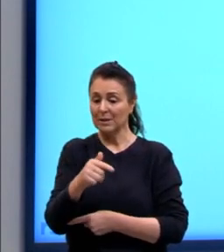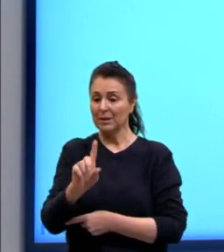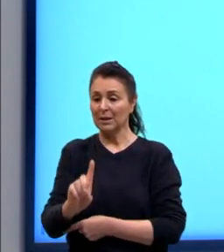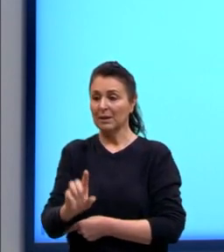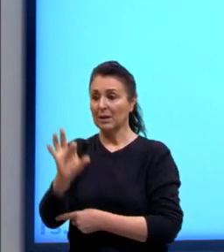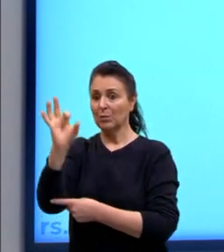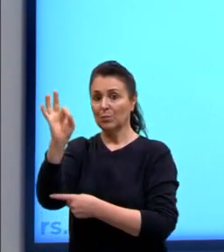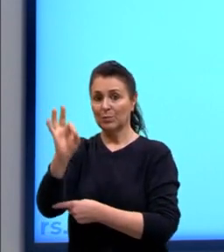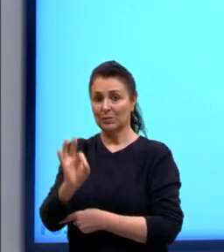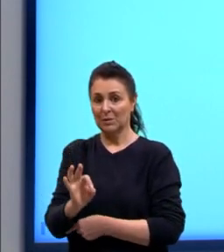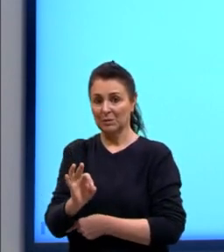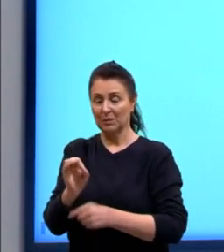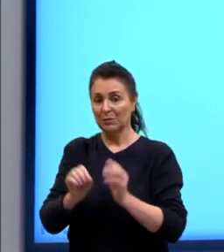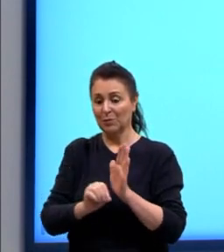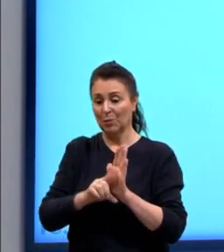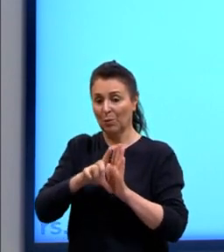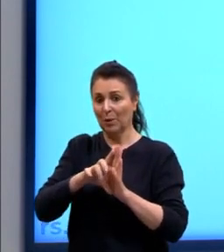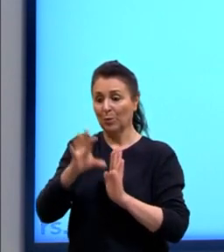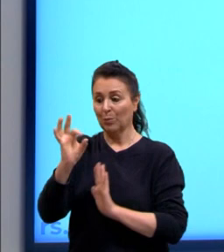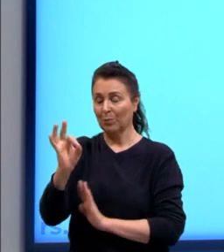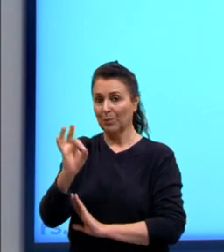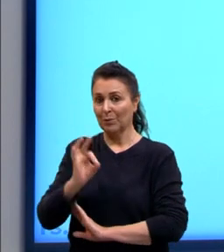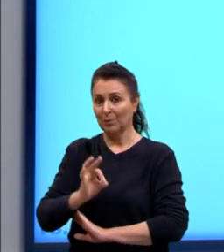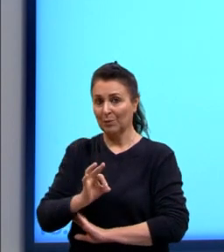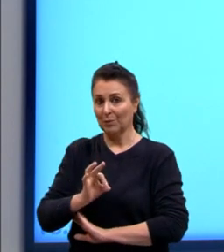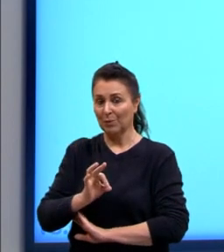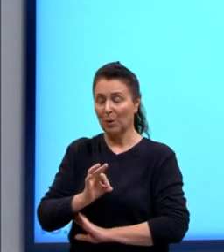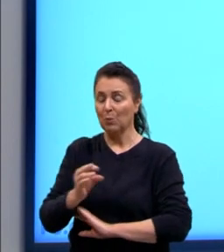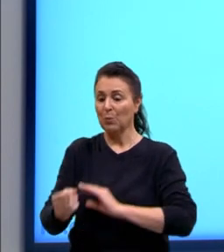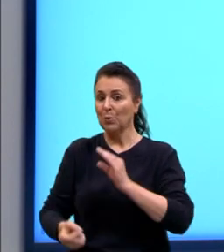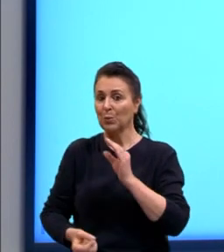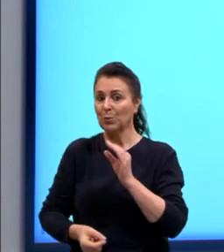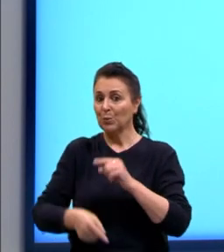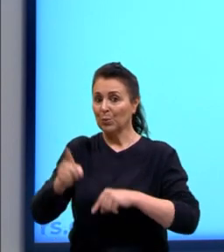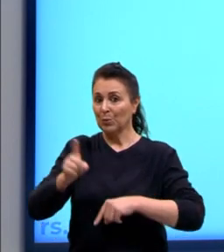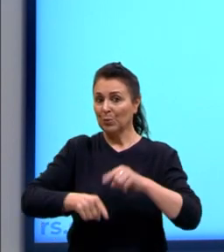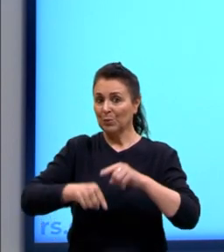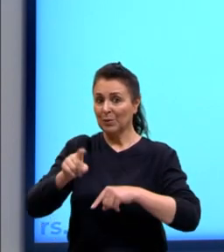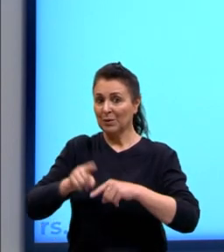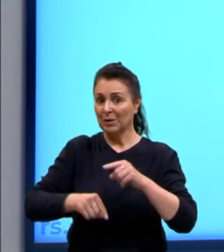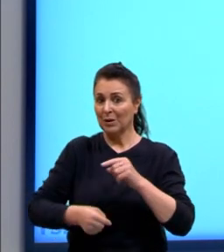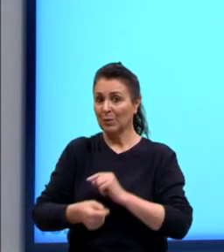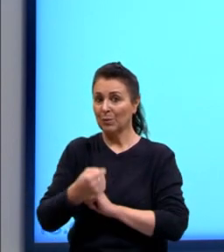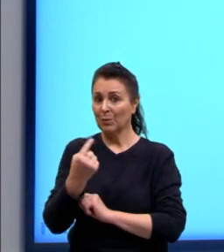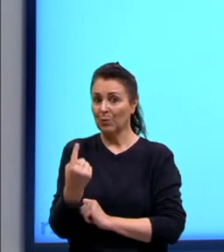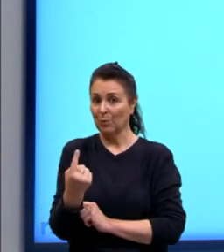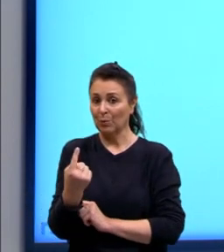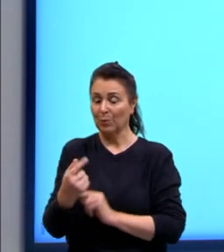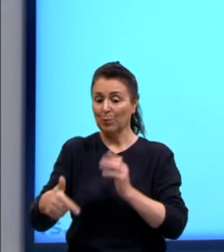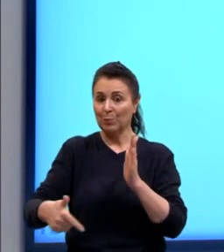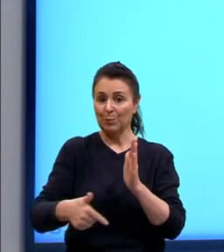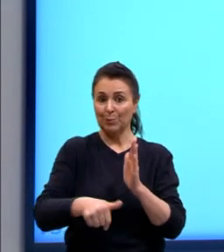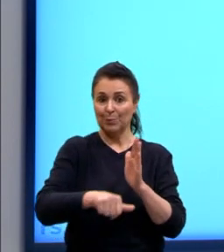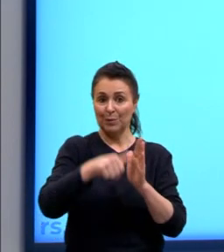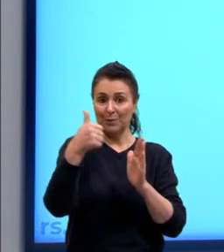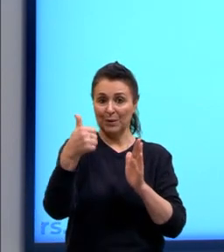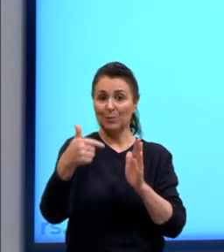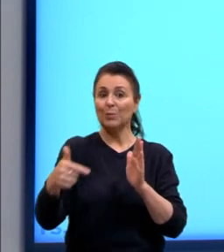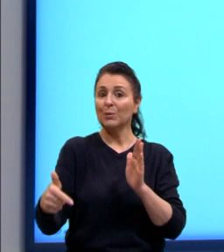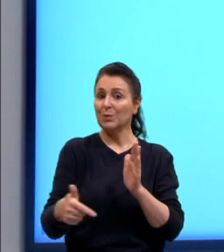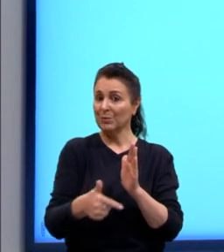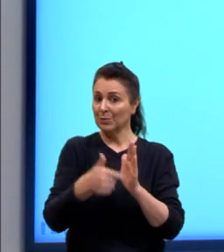O aumento percentual do produto 1, do primeiro para o segundo semestre, foi de